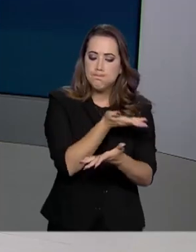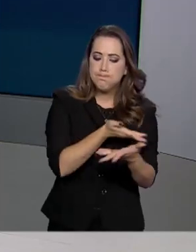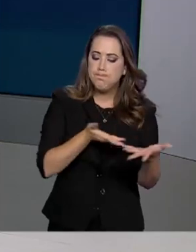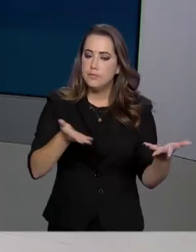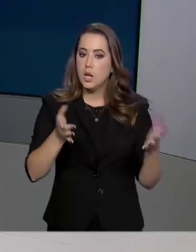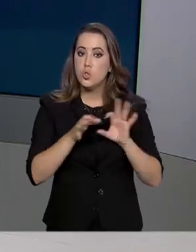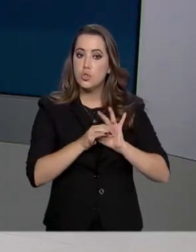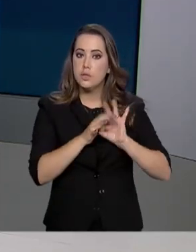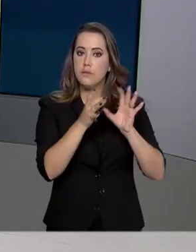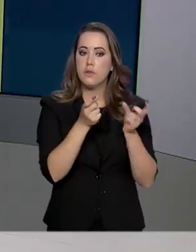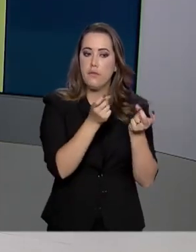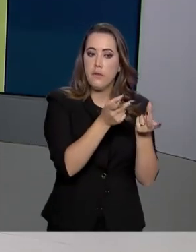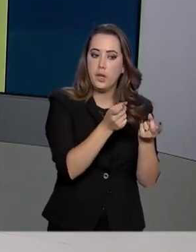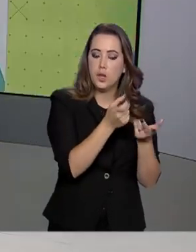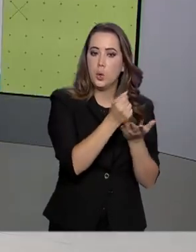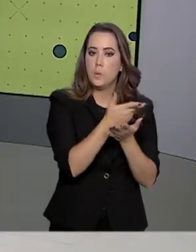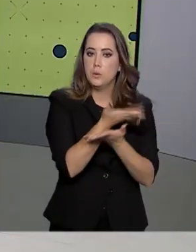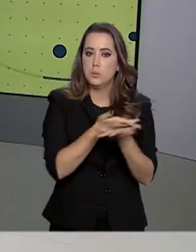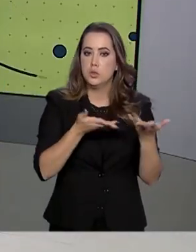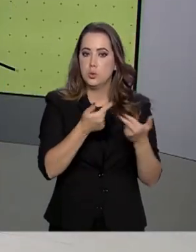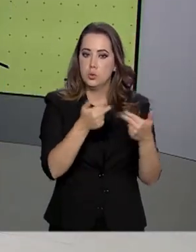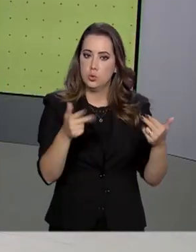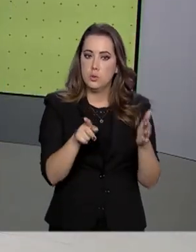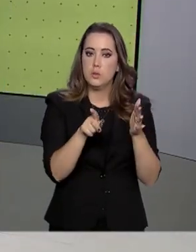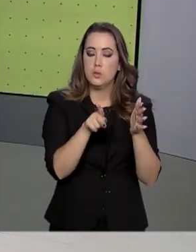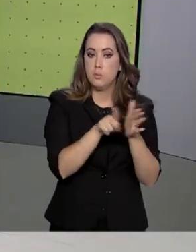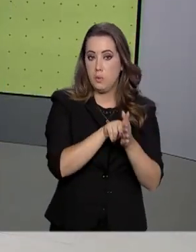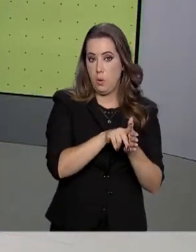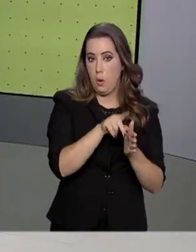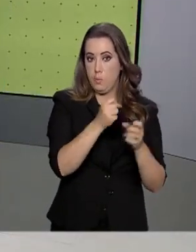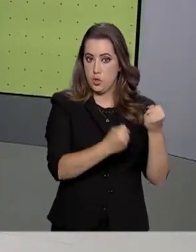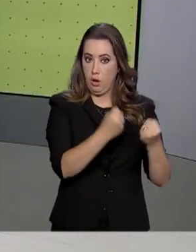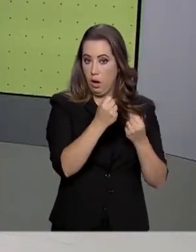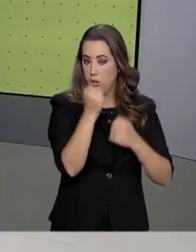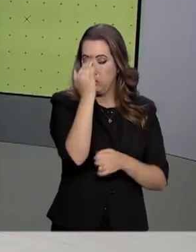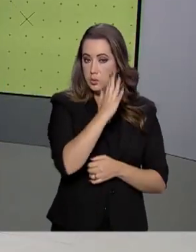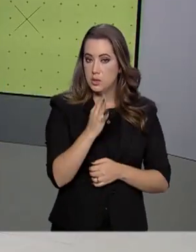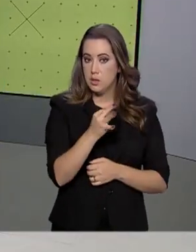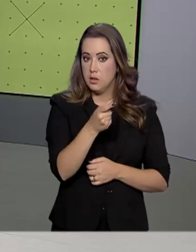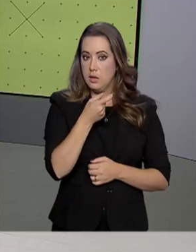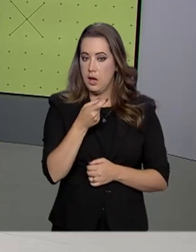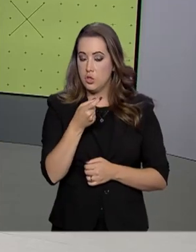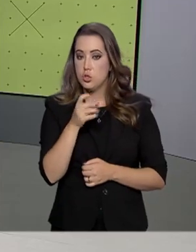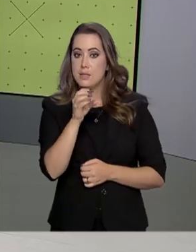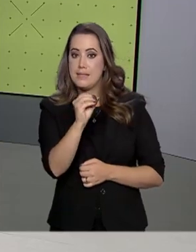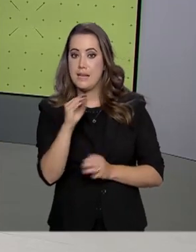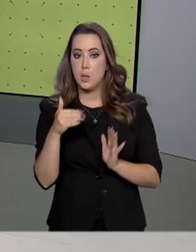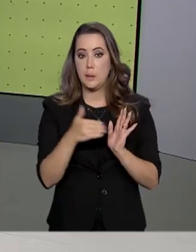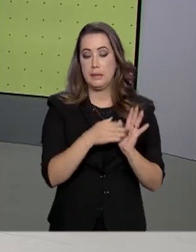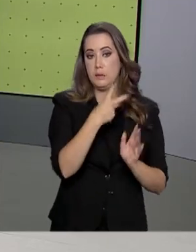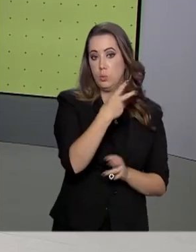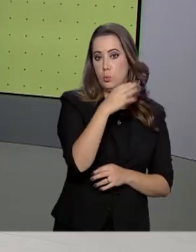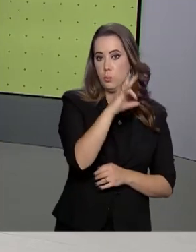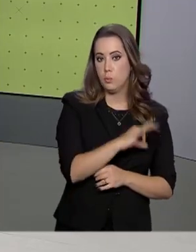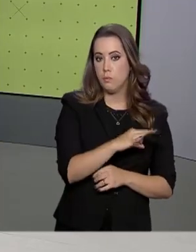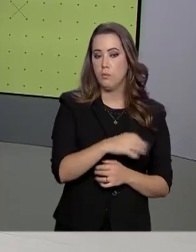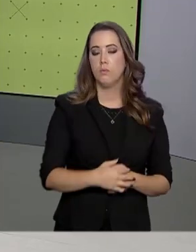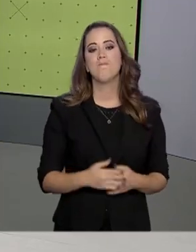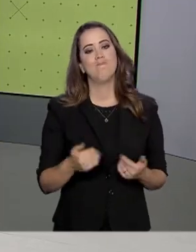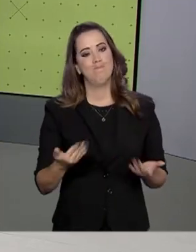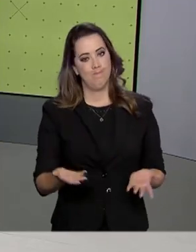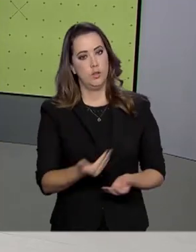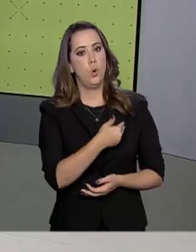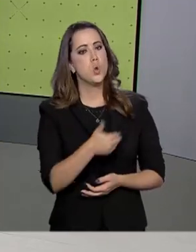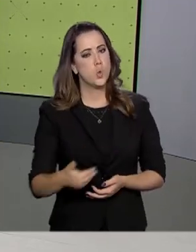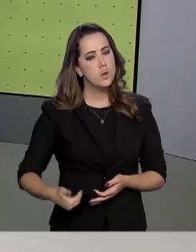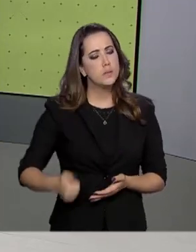imediato para os produtos automotivos brasileiros, taxados com tarifas entre 0% e 2%. Para o governo,